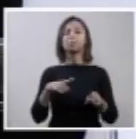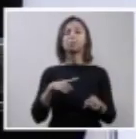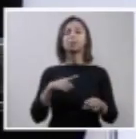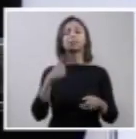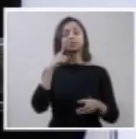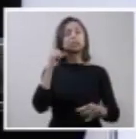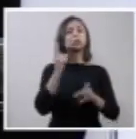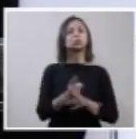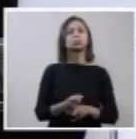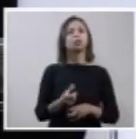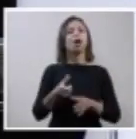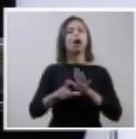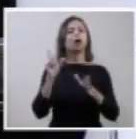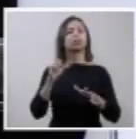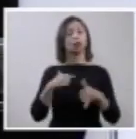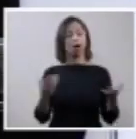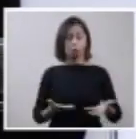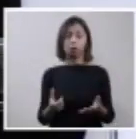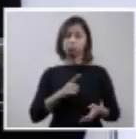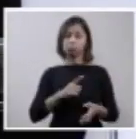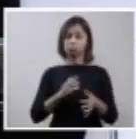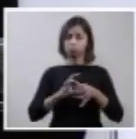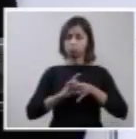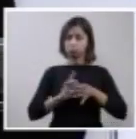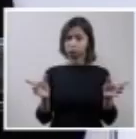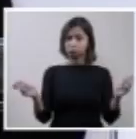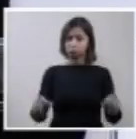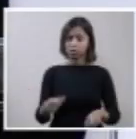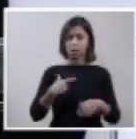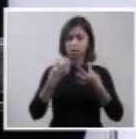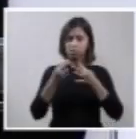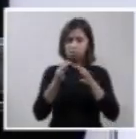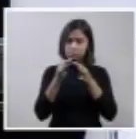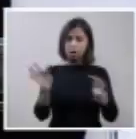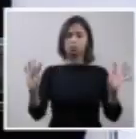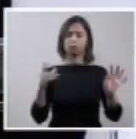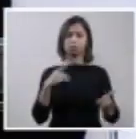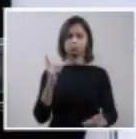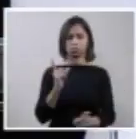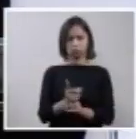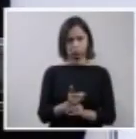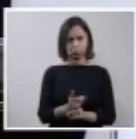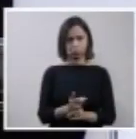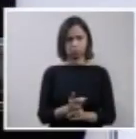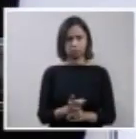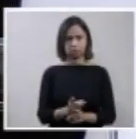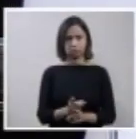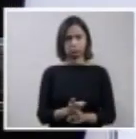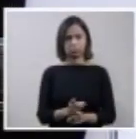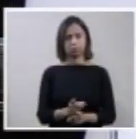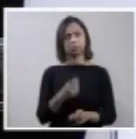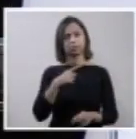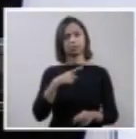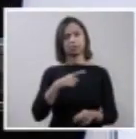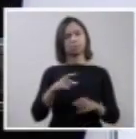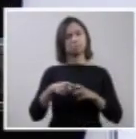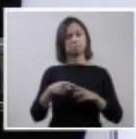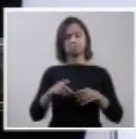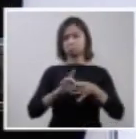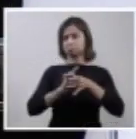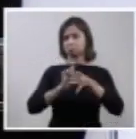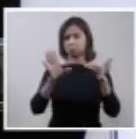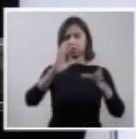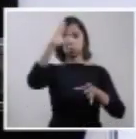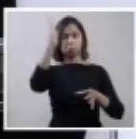a inviabilidade daquela vida. Hoje dispõe uma tecnologia, eu diria quase que banal do ponto de vista médico, disponível